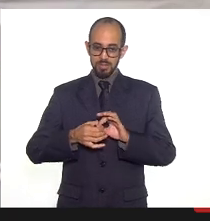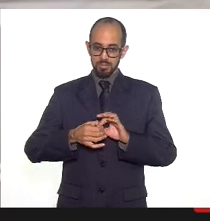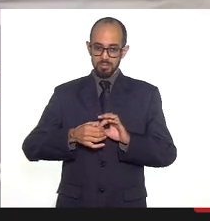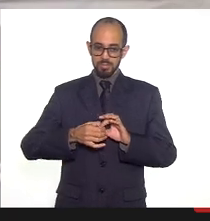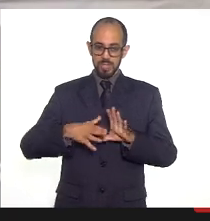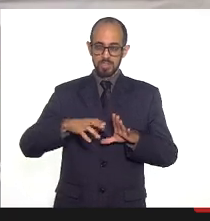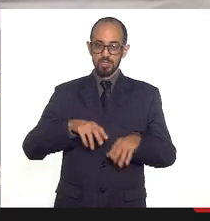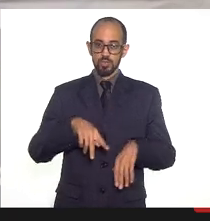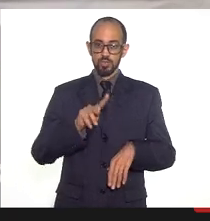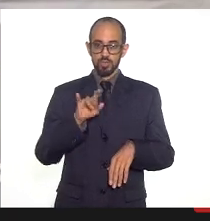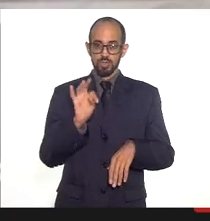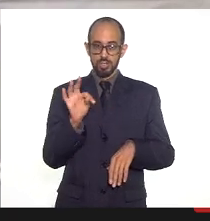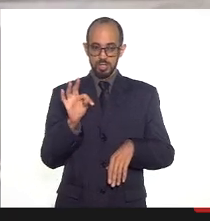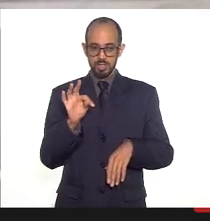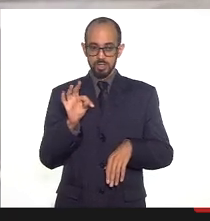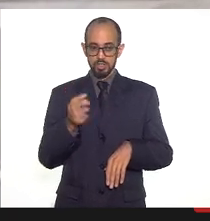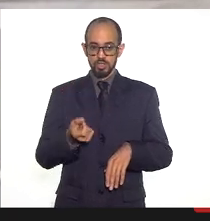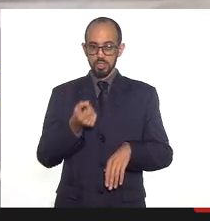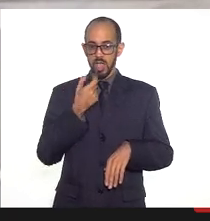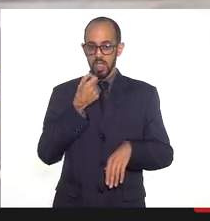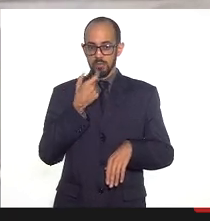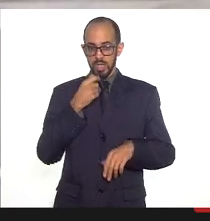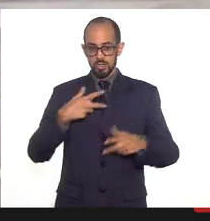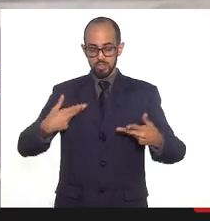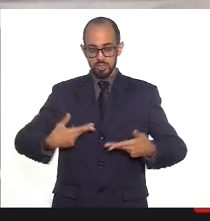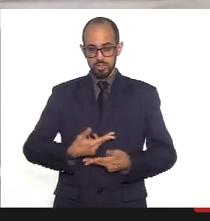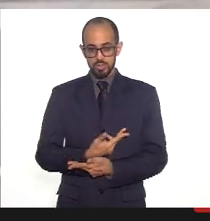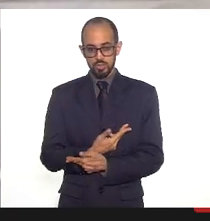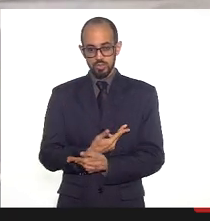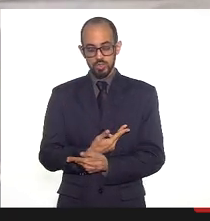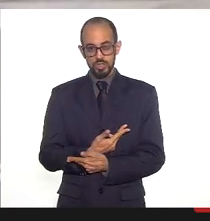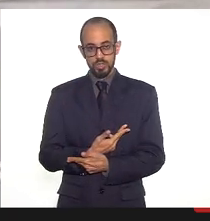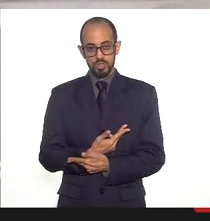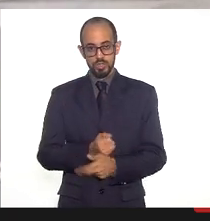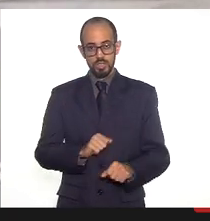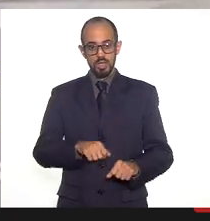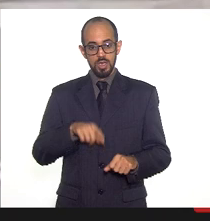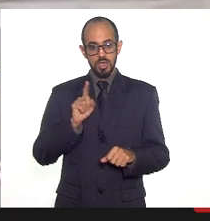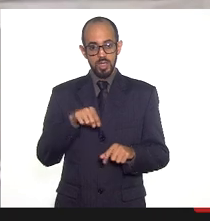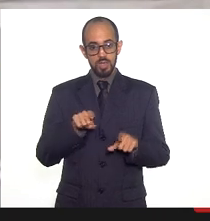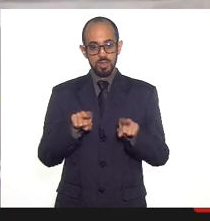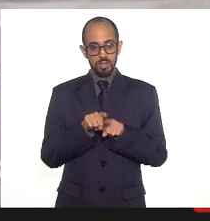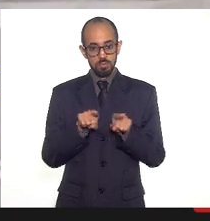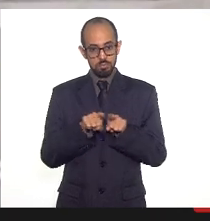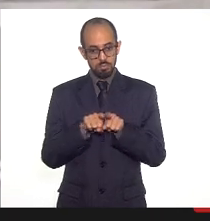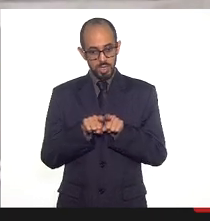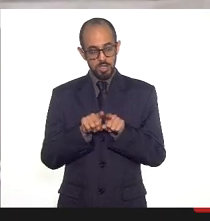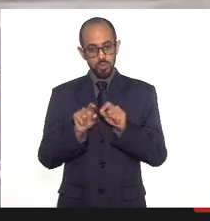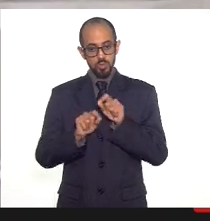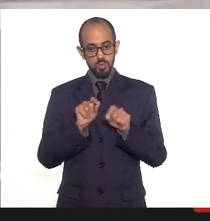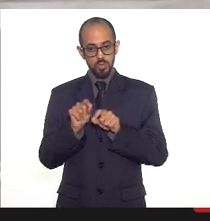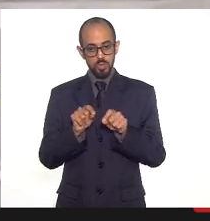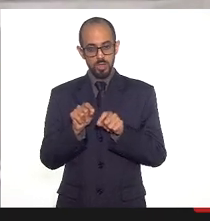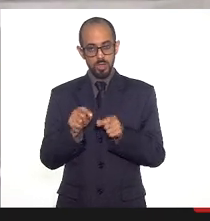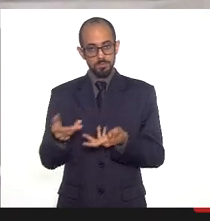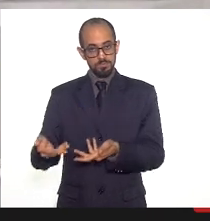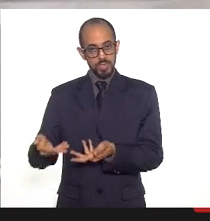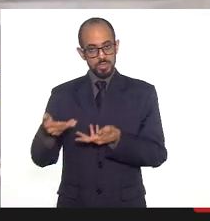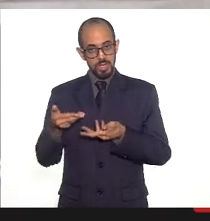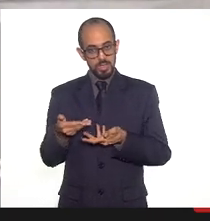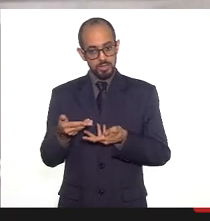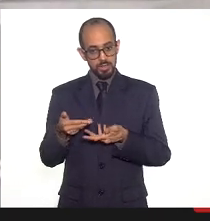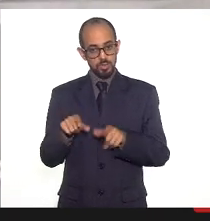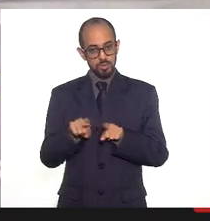analgésicos na questão das cirurgias eletivas essa questão que atende tão particularmente a